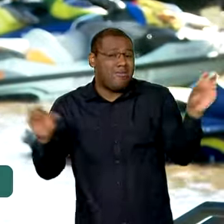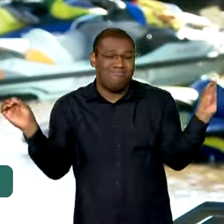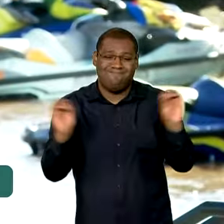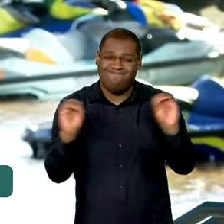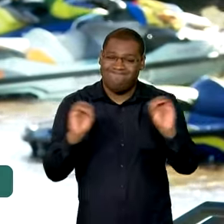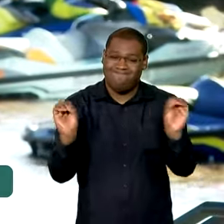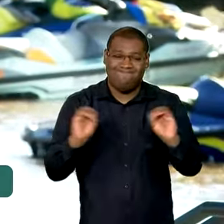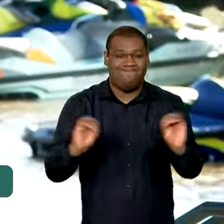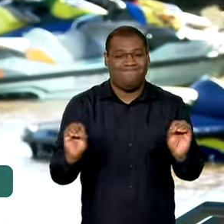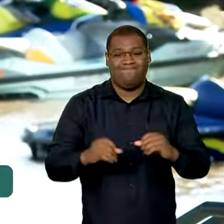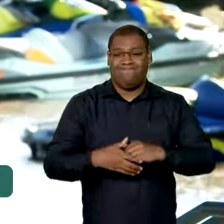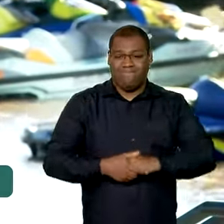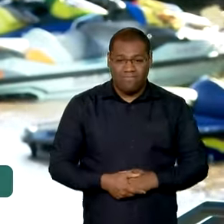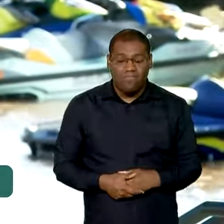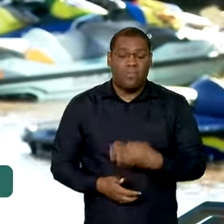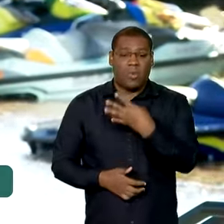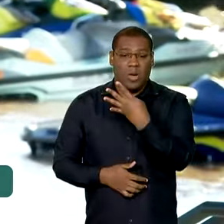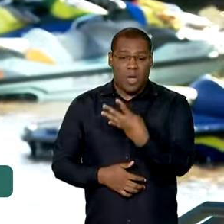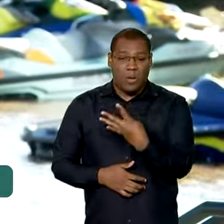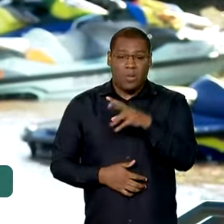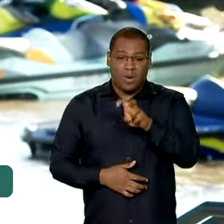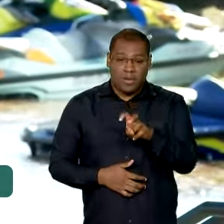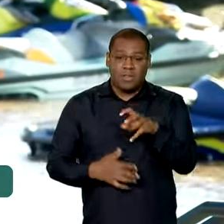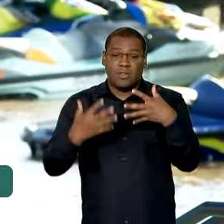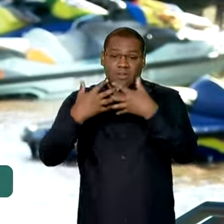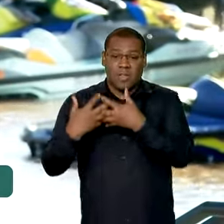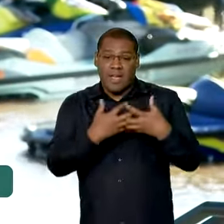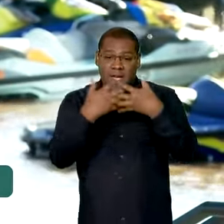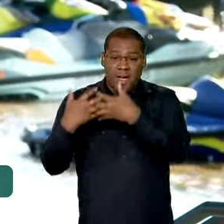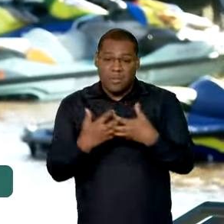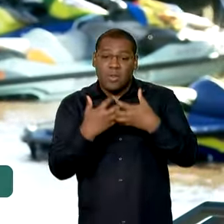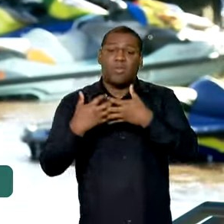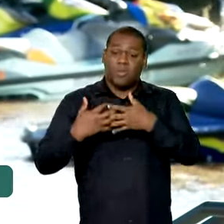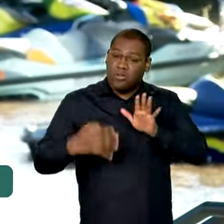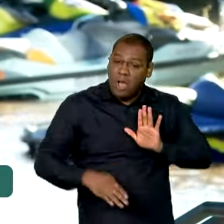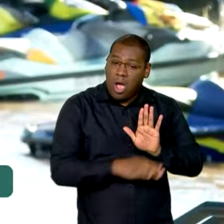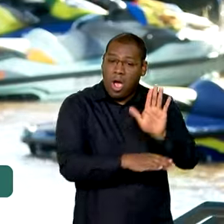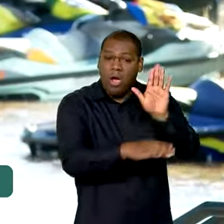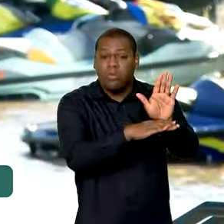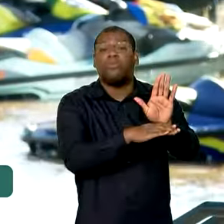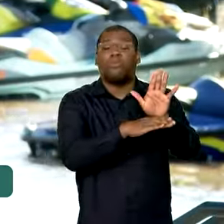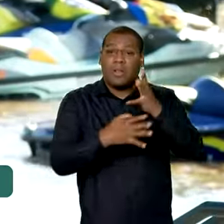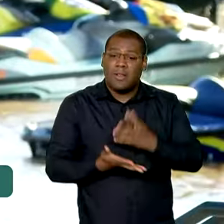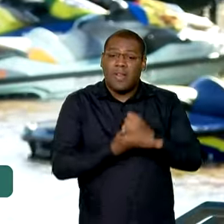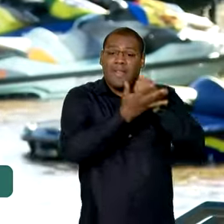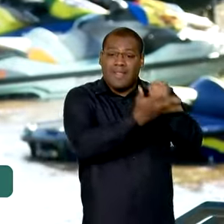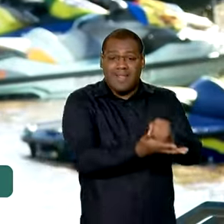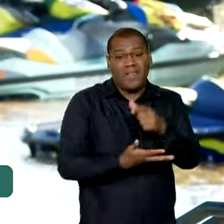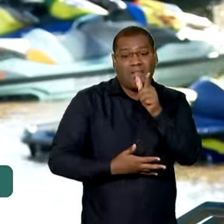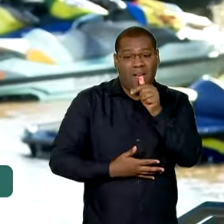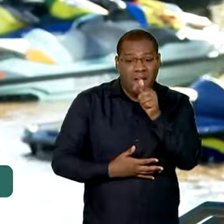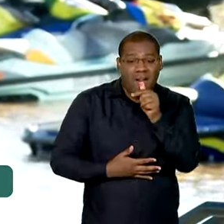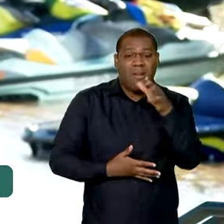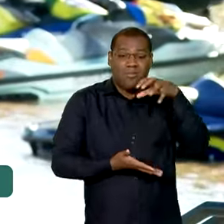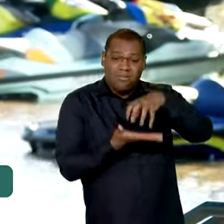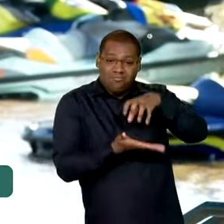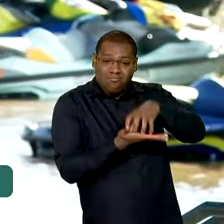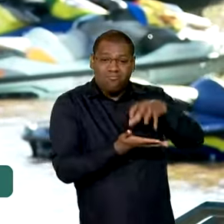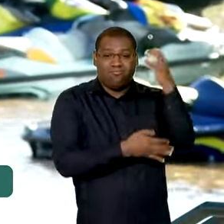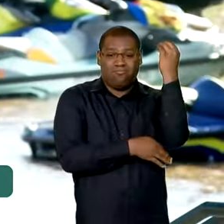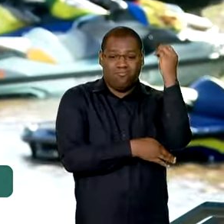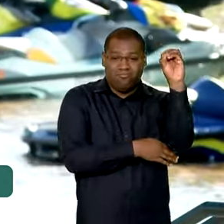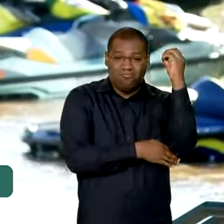parcialmente. 45 caminhões-pipa ajudam aqui a normalizar o abastecimento na região de Porto Alegre.